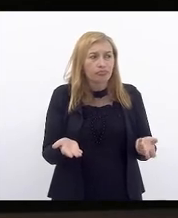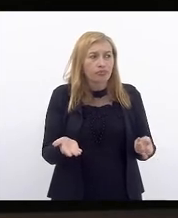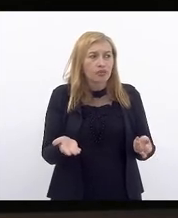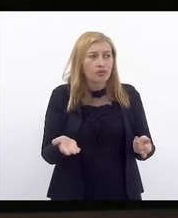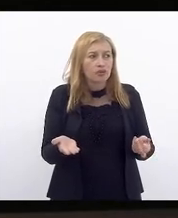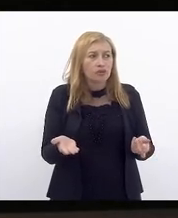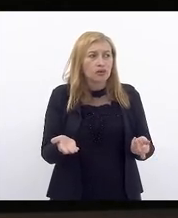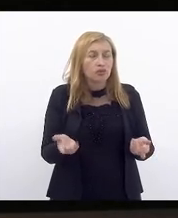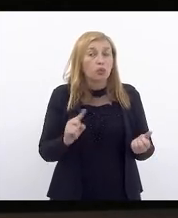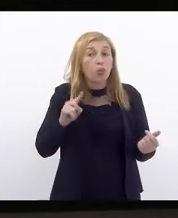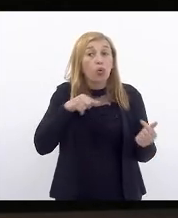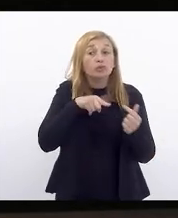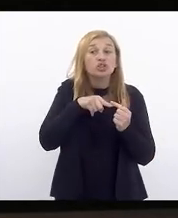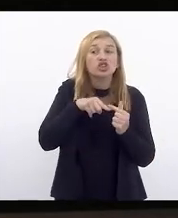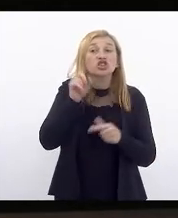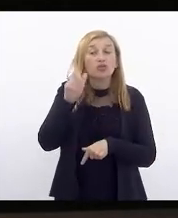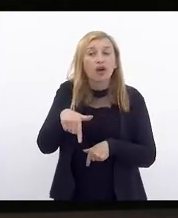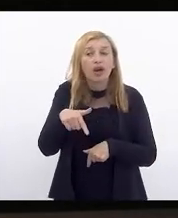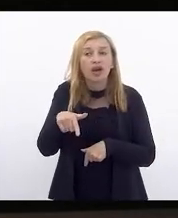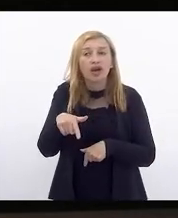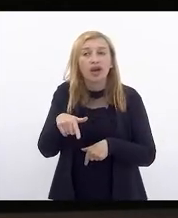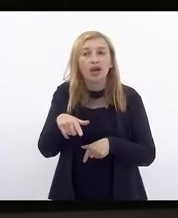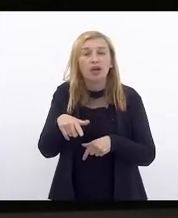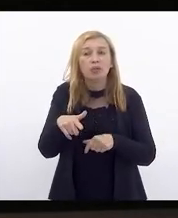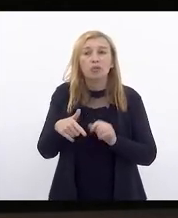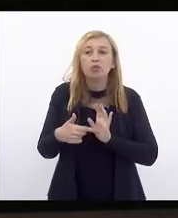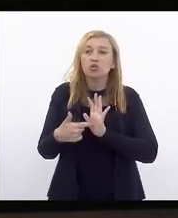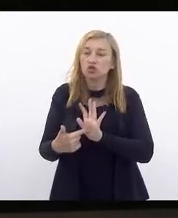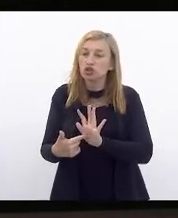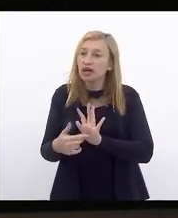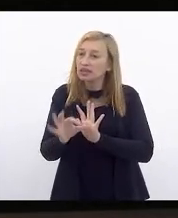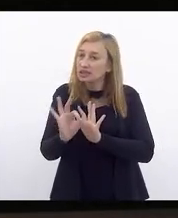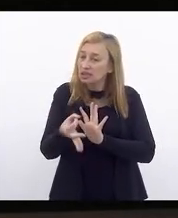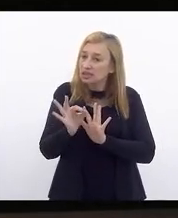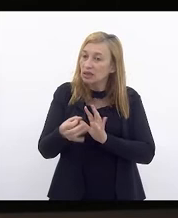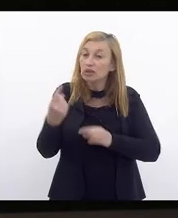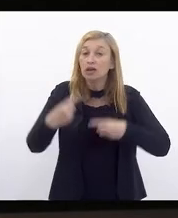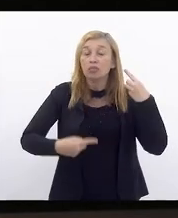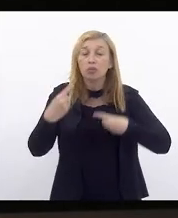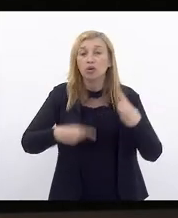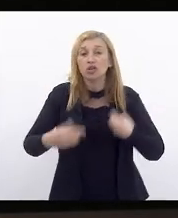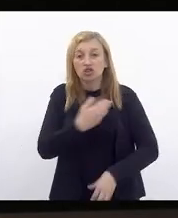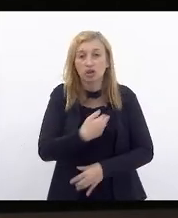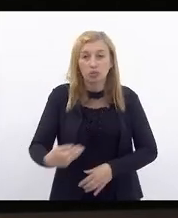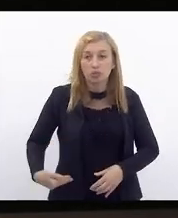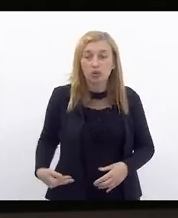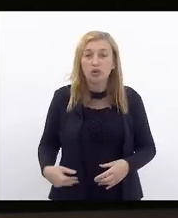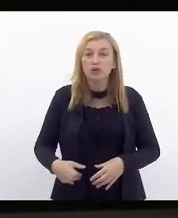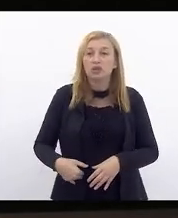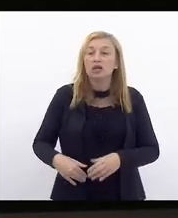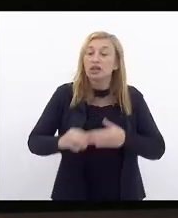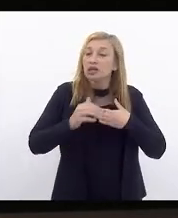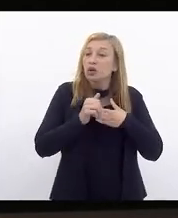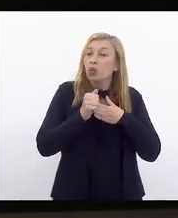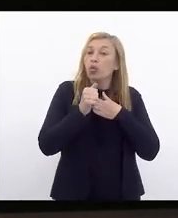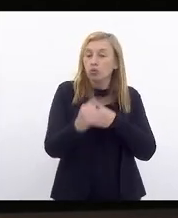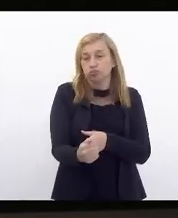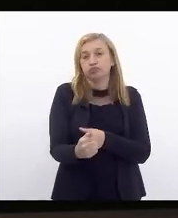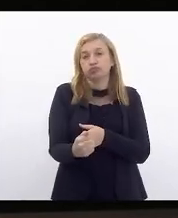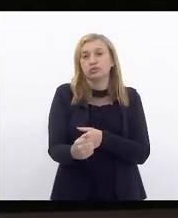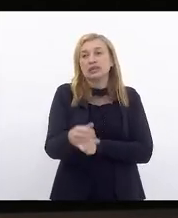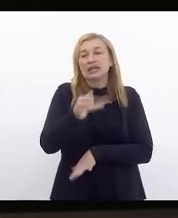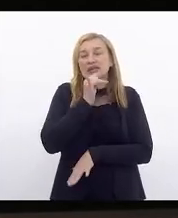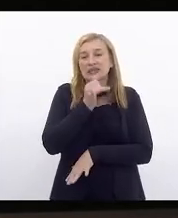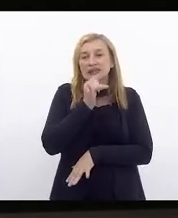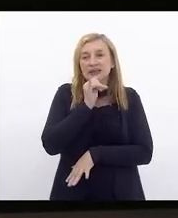cujo objetivo é expor exatamente a política pública a ser conduzida, por exemplo,